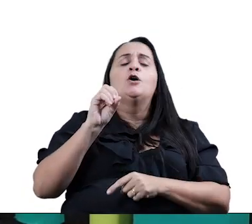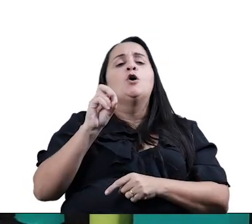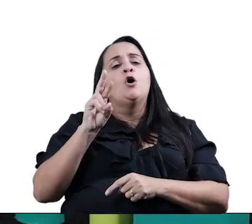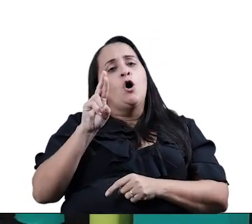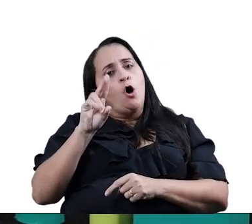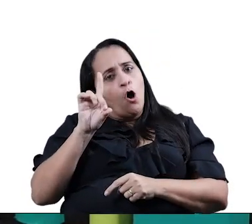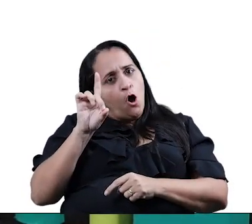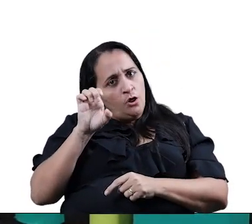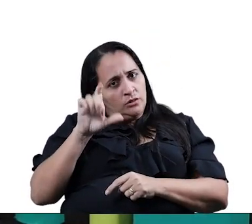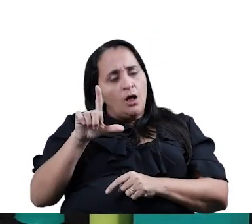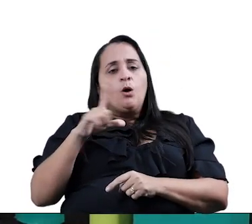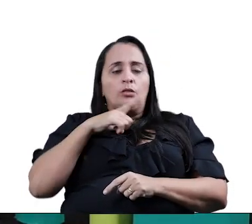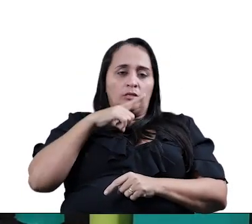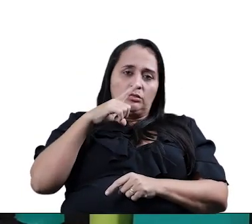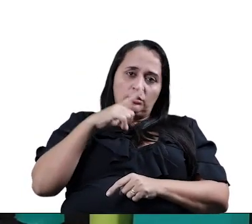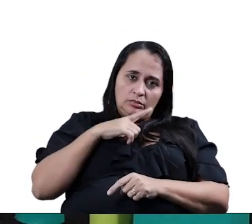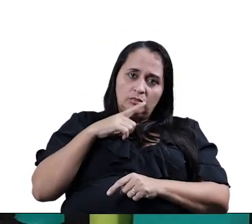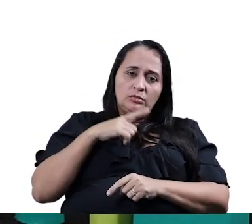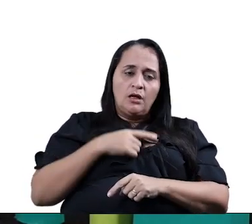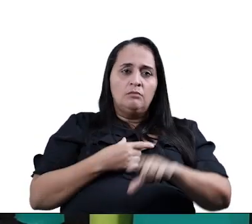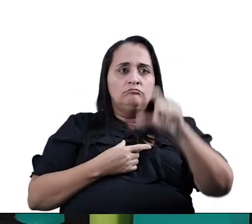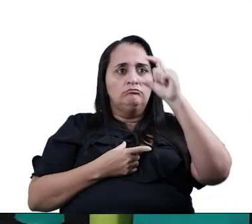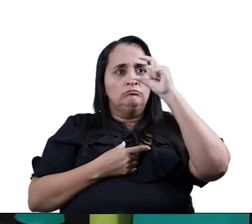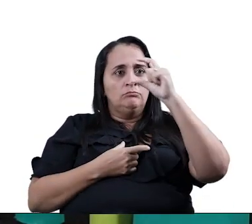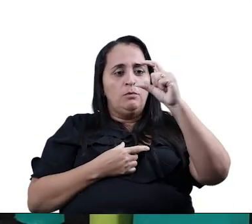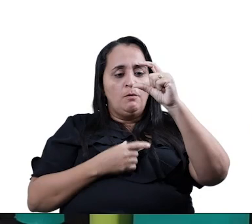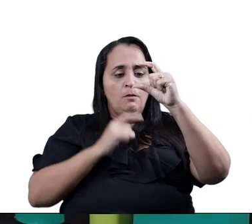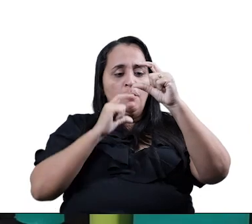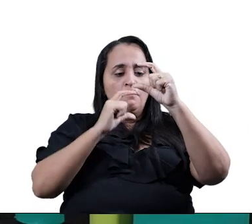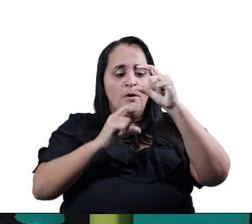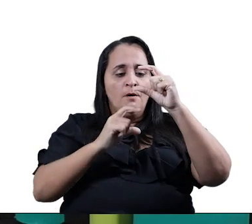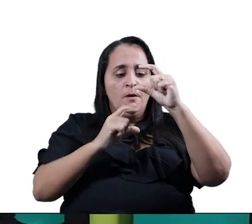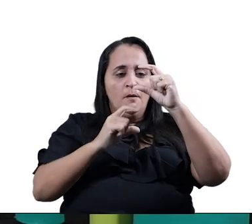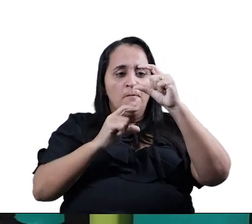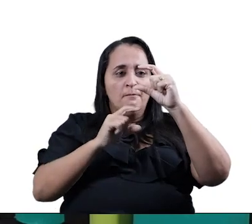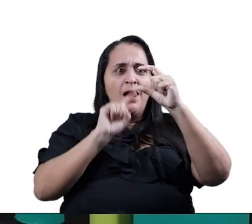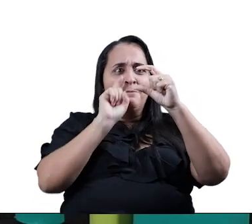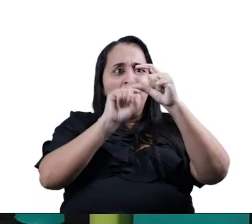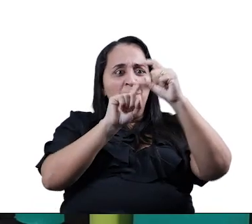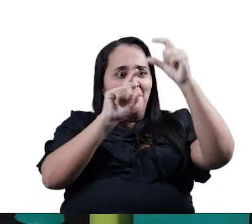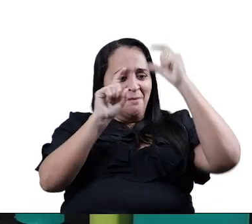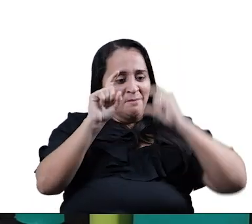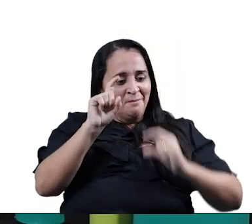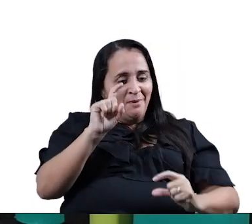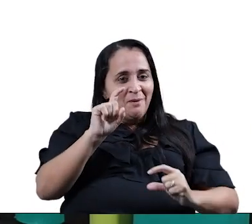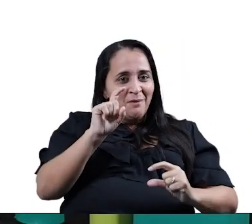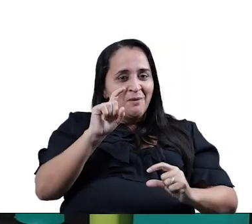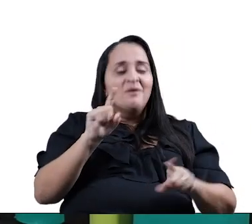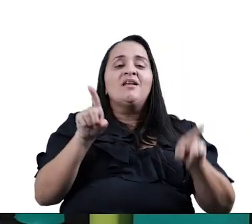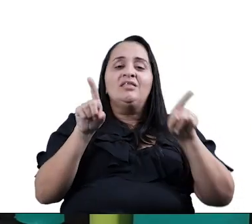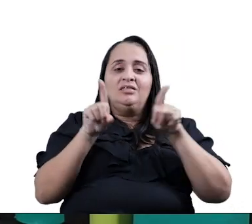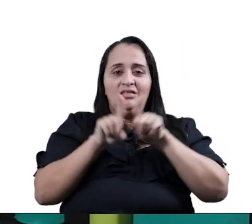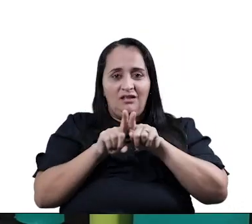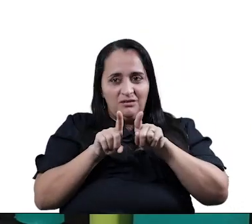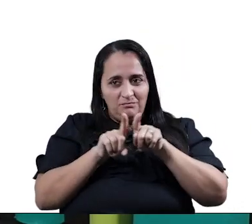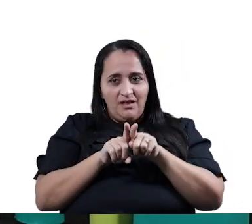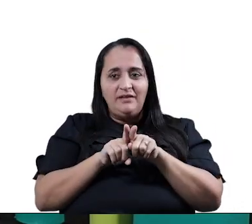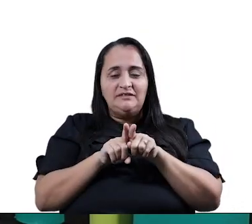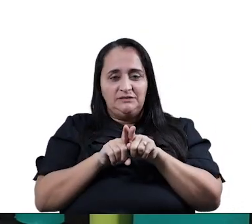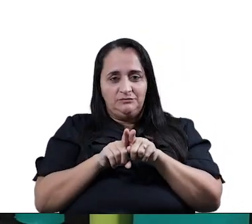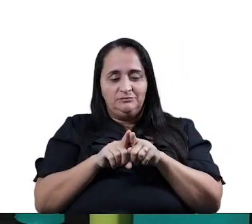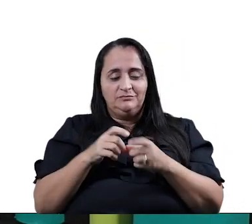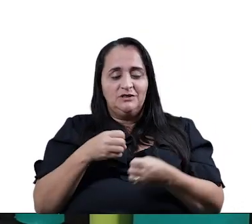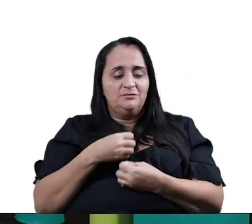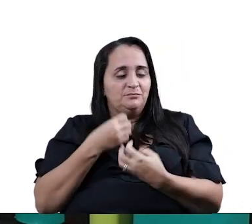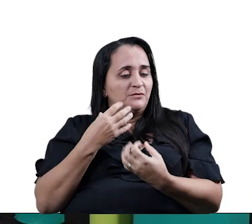rima, tem as estrofes e os versos. Assim, na canção, segue o mesmo padrão dos poemas,